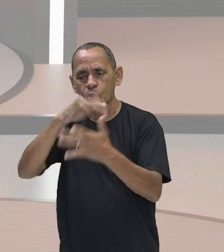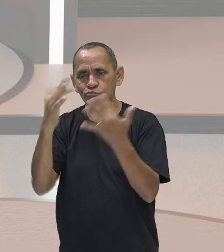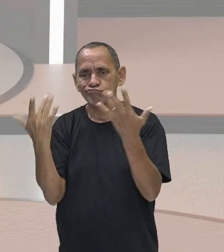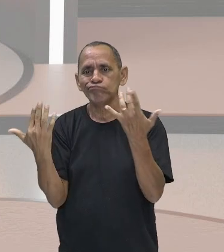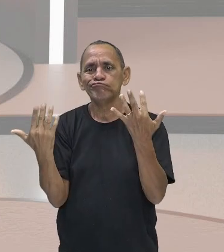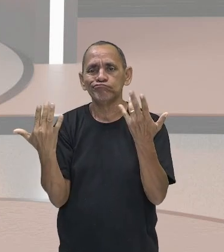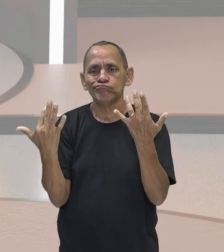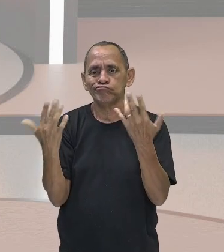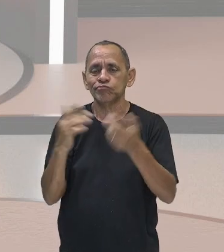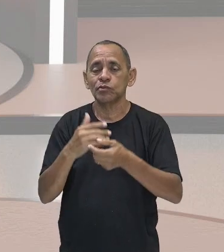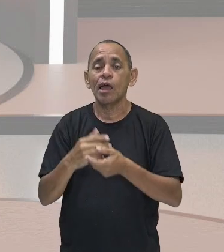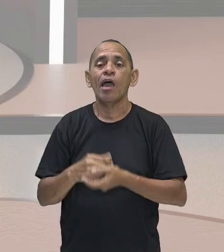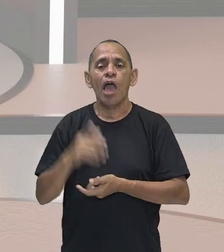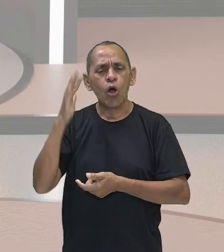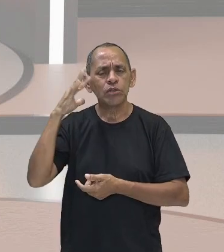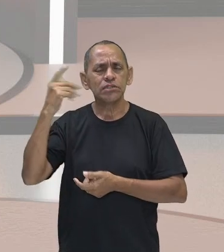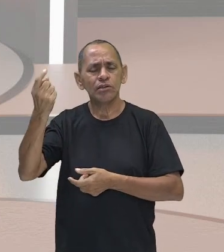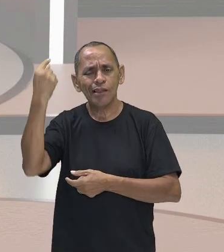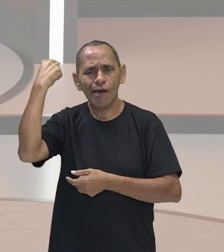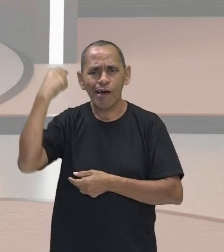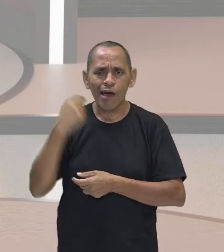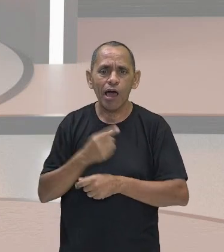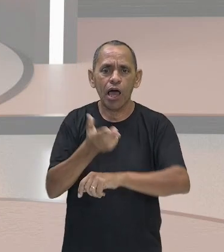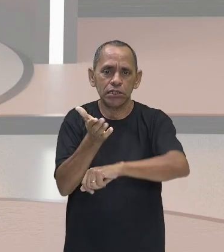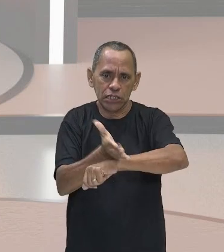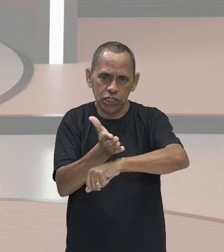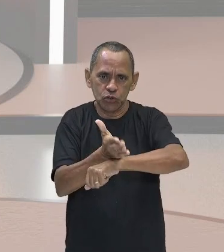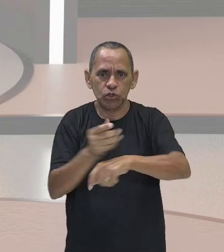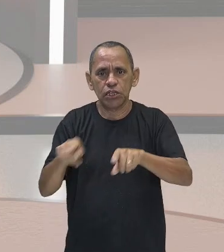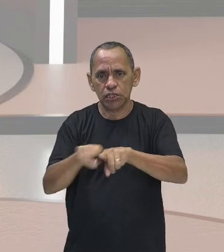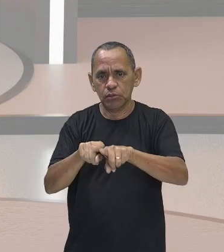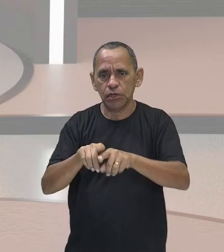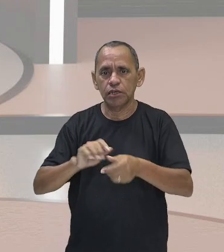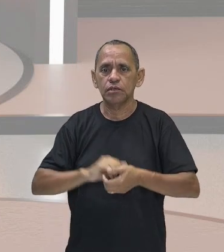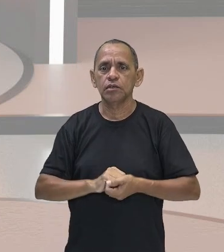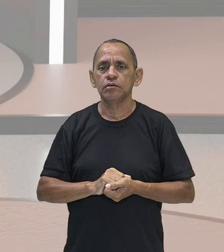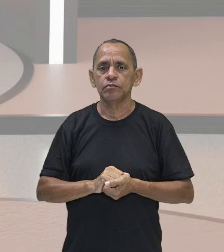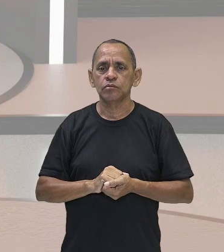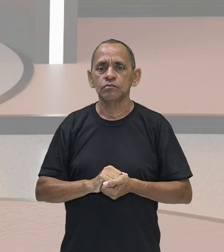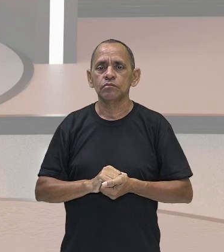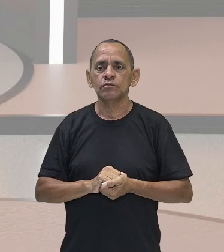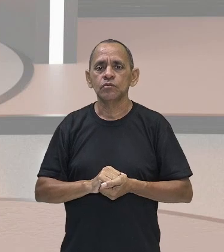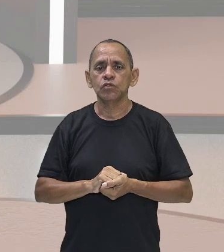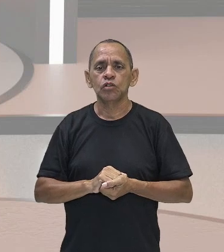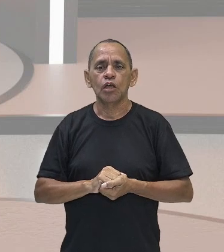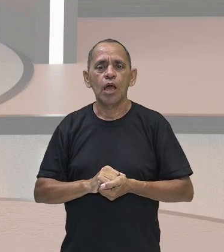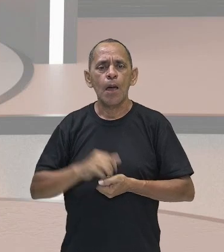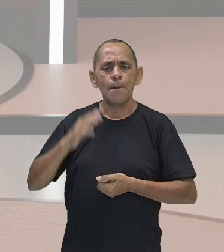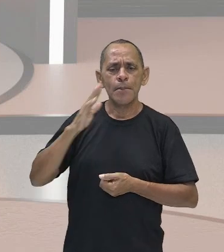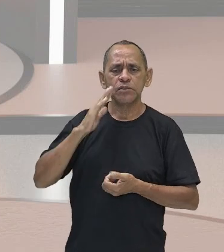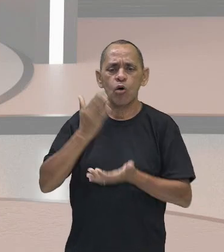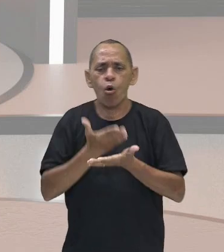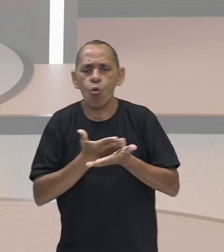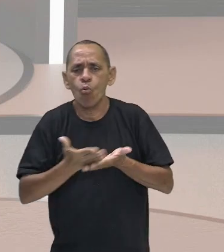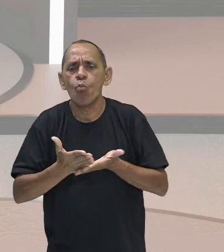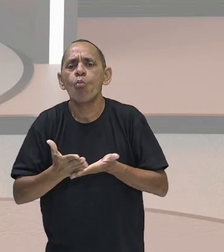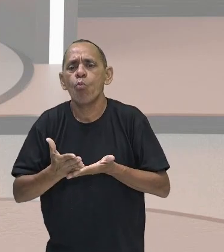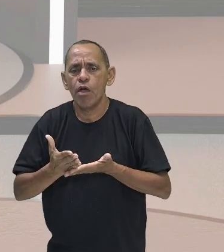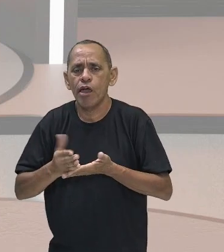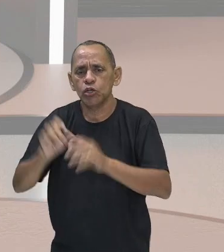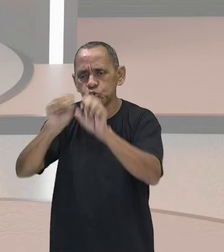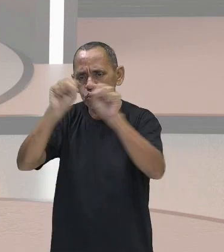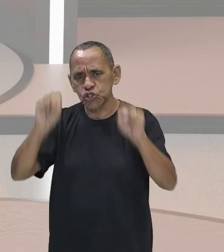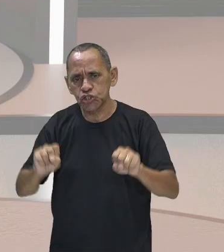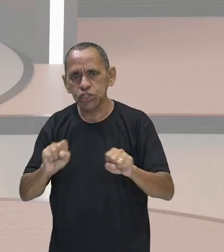lá na Idade Moderna, gente, onde predominava o sistema produtivo de manufatura, tá, gente?